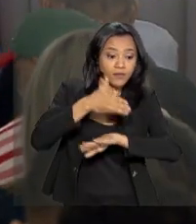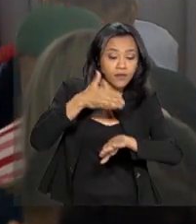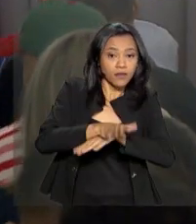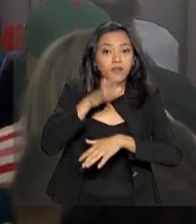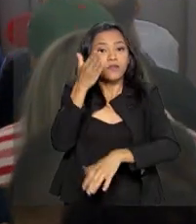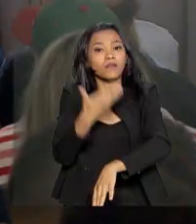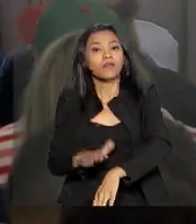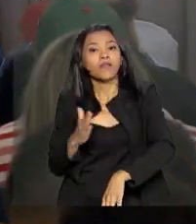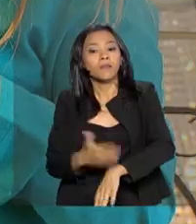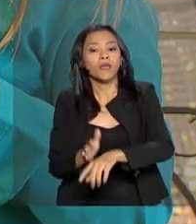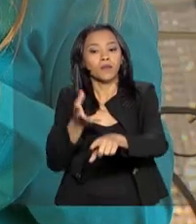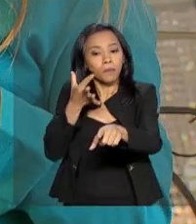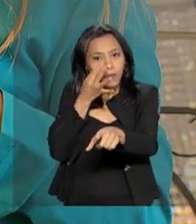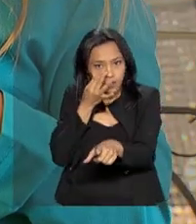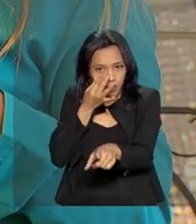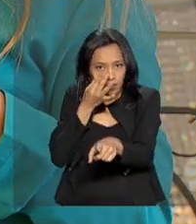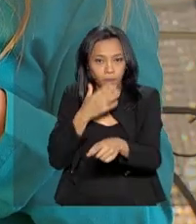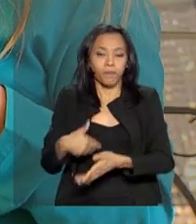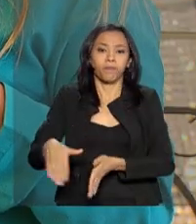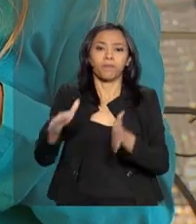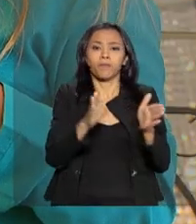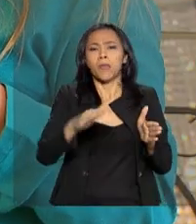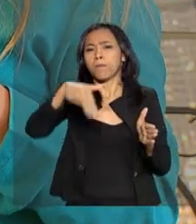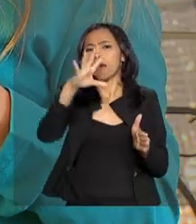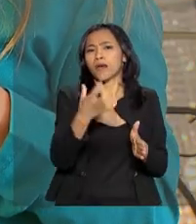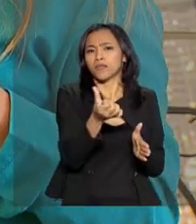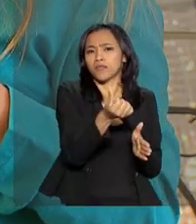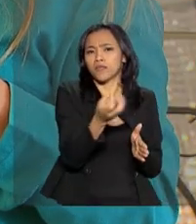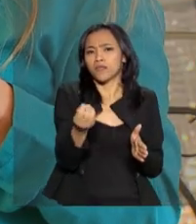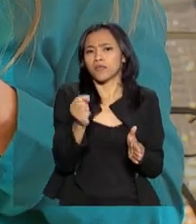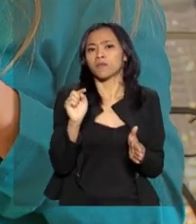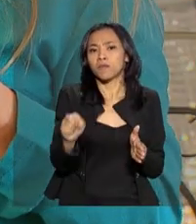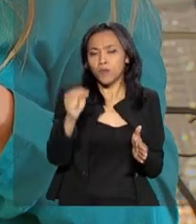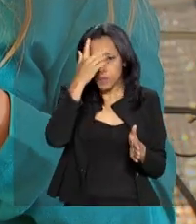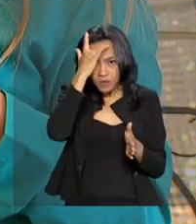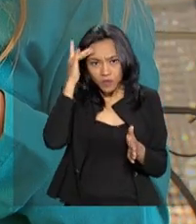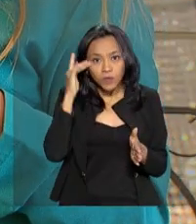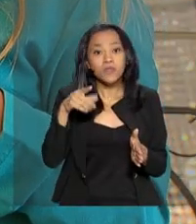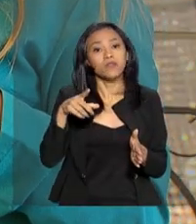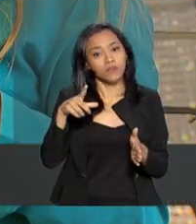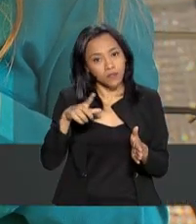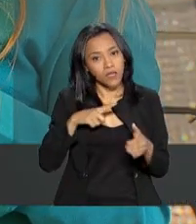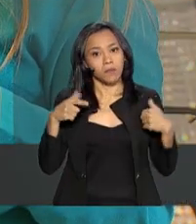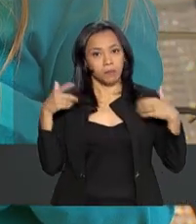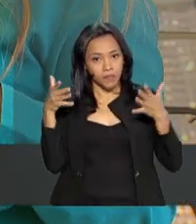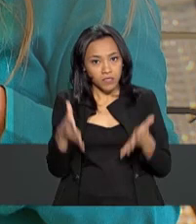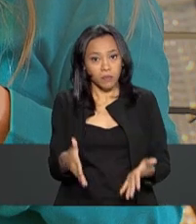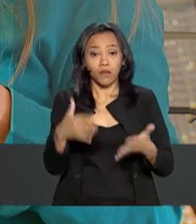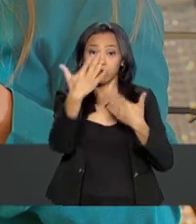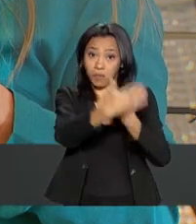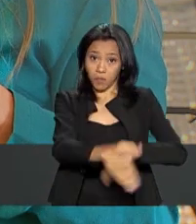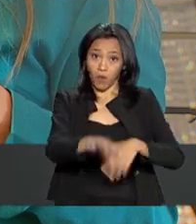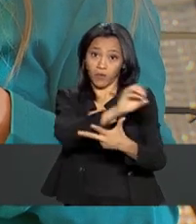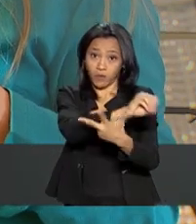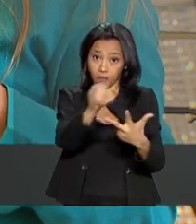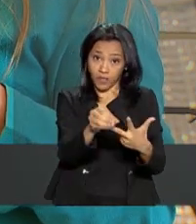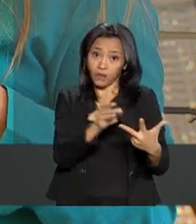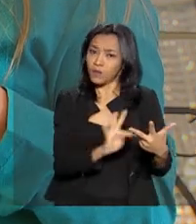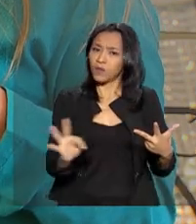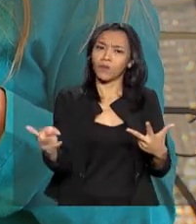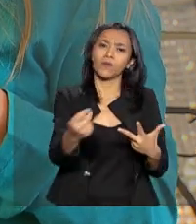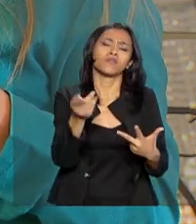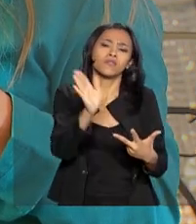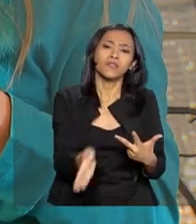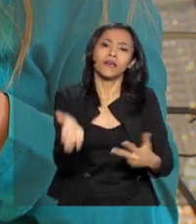treinamento presencial. Mais de 600 mil pessoas estão envolvidas diretamente na aplicação do Enem. Todas já passaram por uma